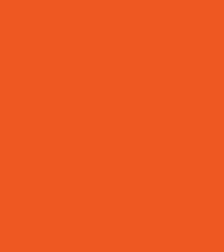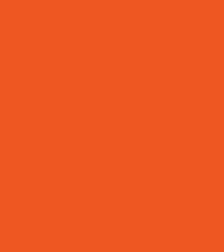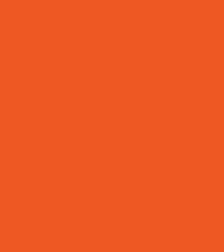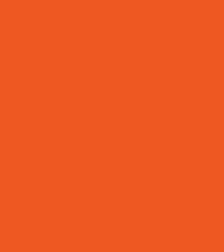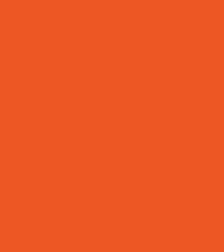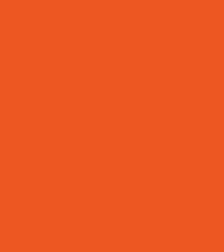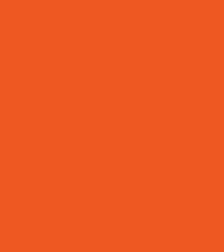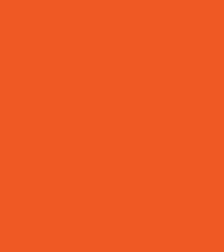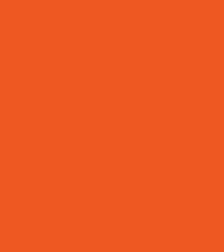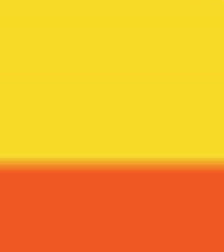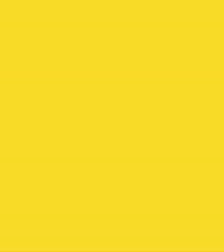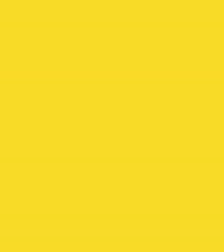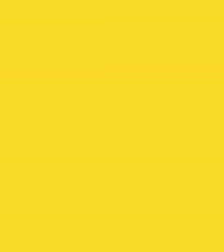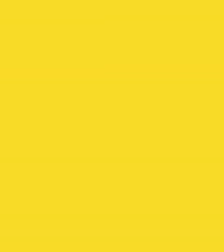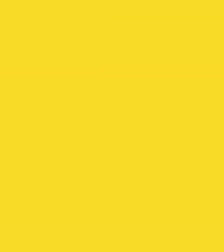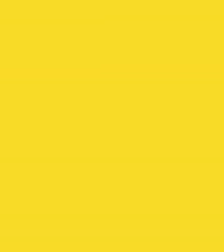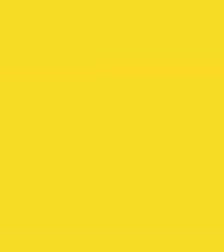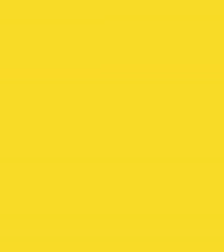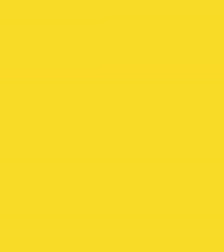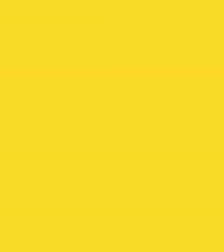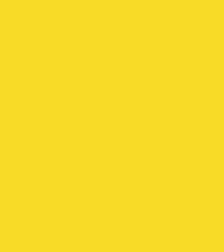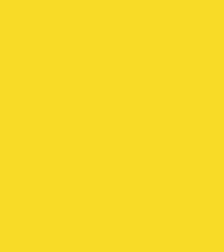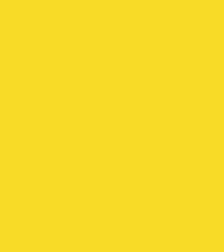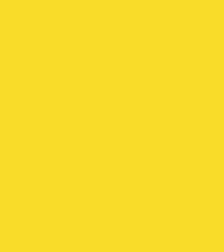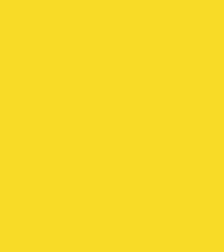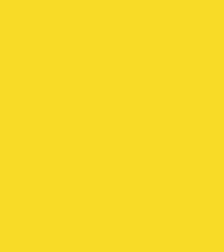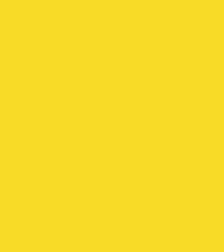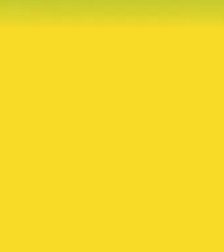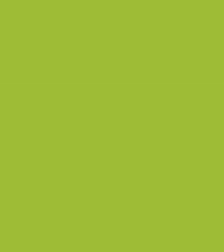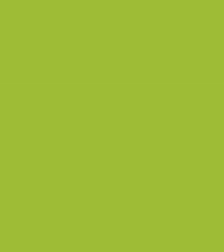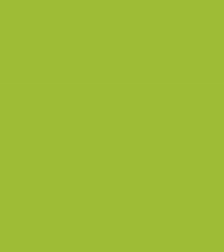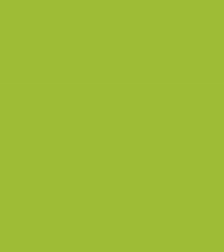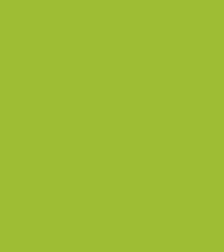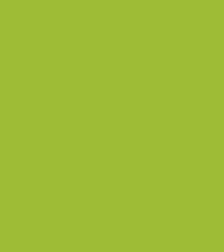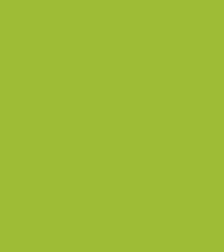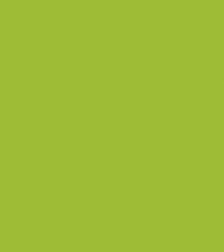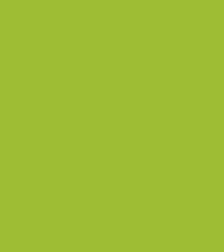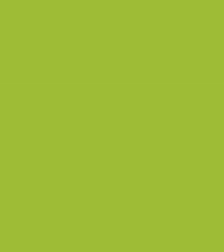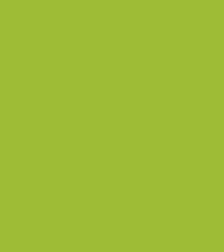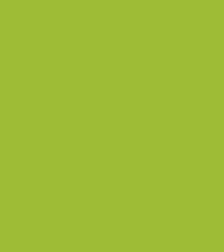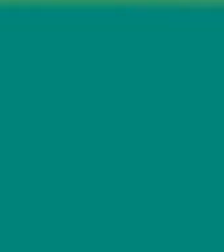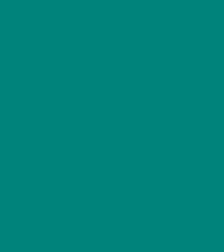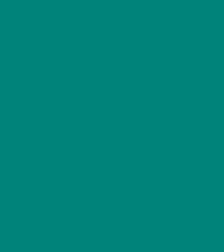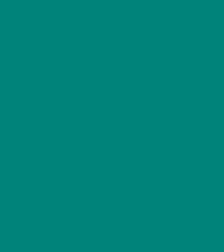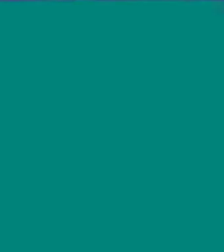Diversa apresenta Materiais pedagógicos acessíveis Tutoriais de produção